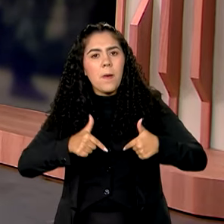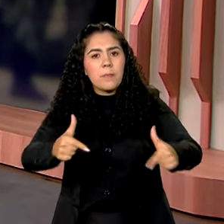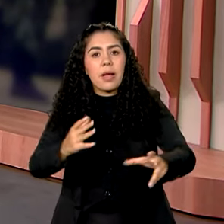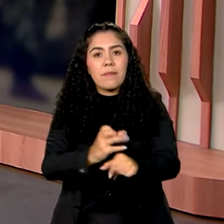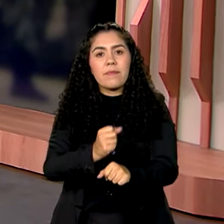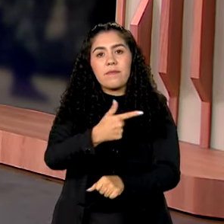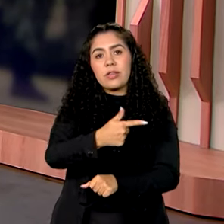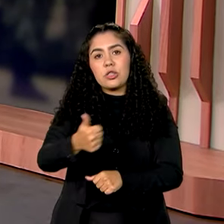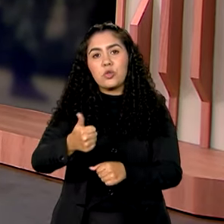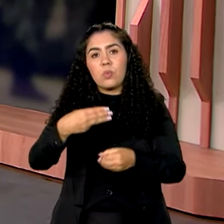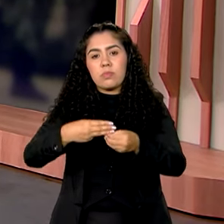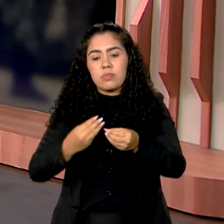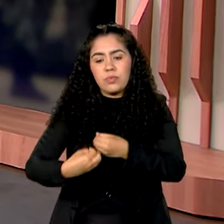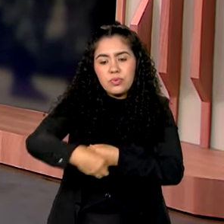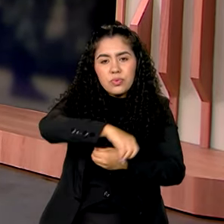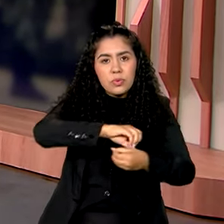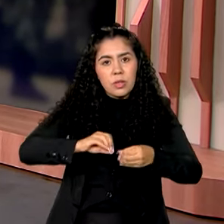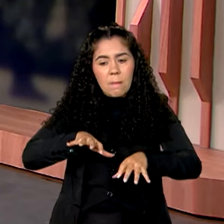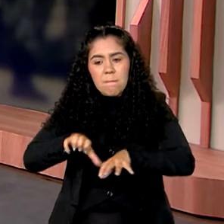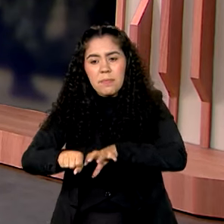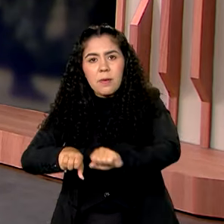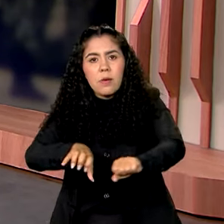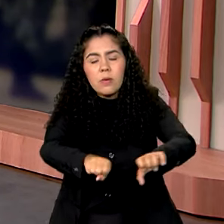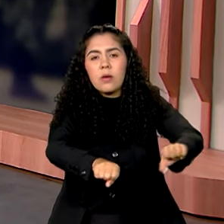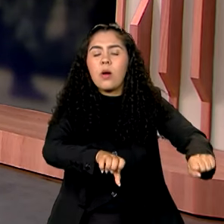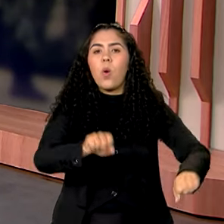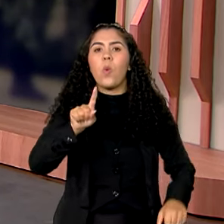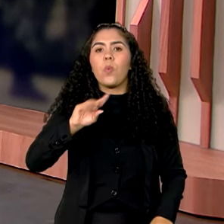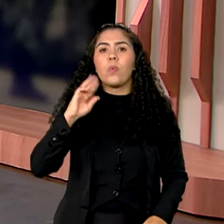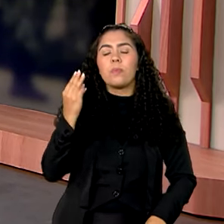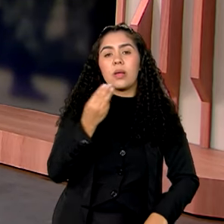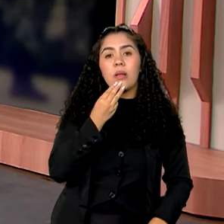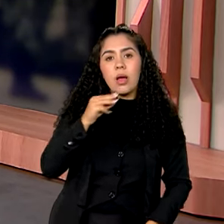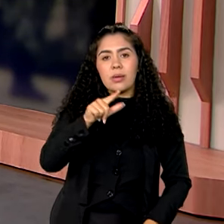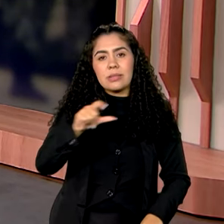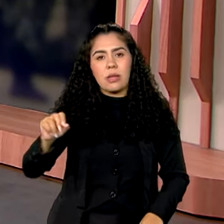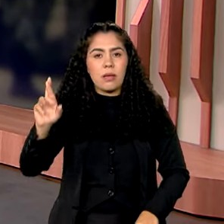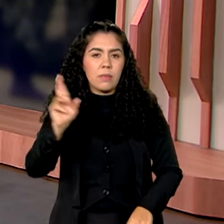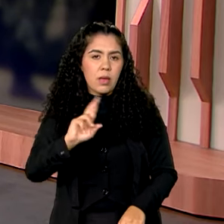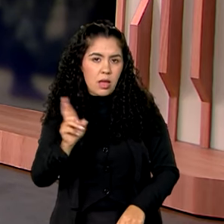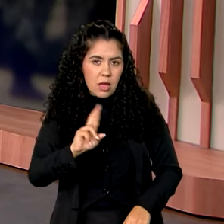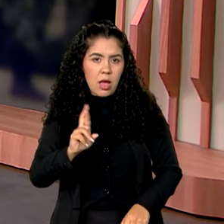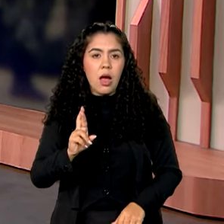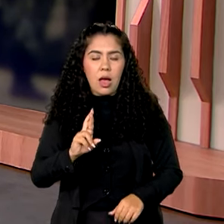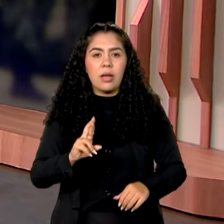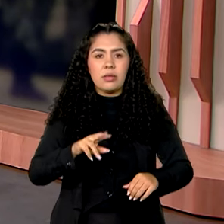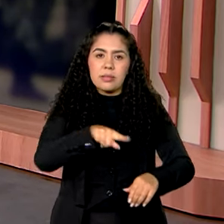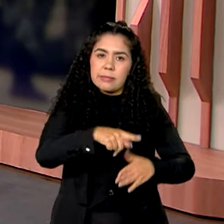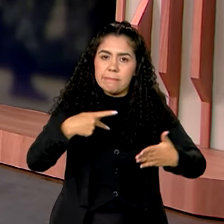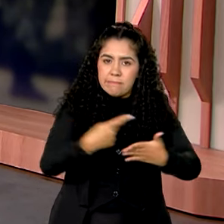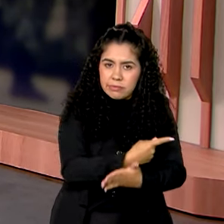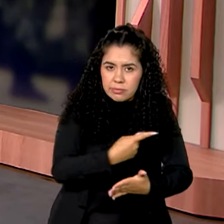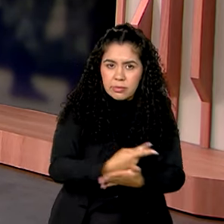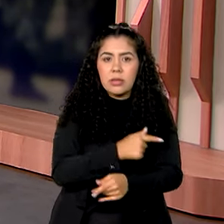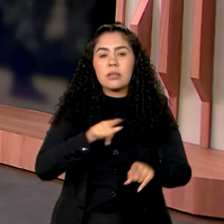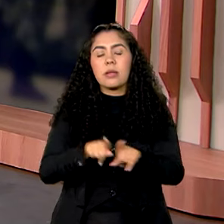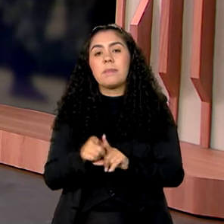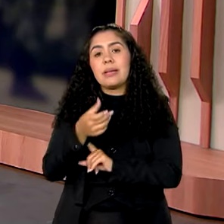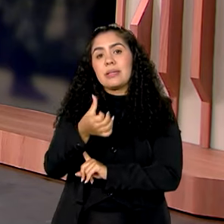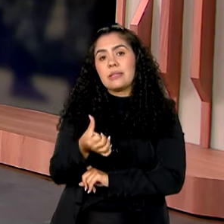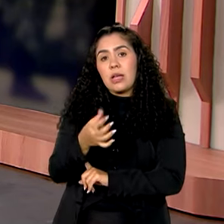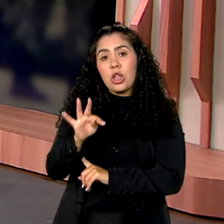territórios, que resultaram na apreensão de R 1,1 milhão de origem ilícita e de quase 6